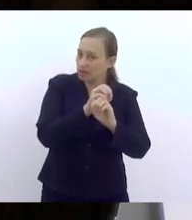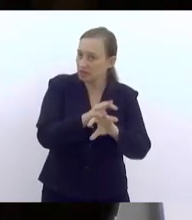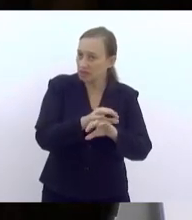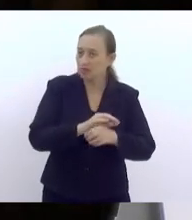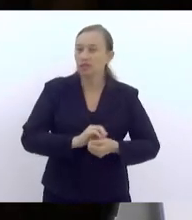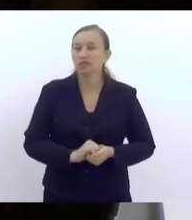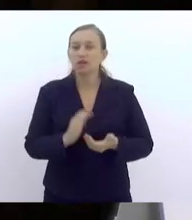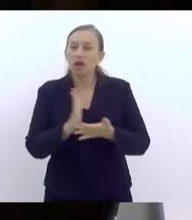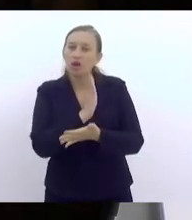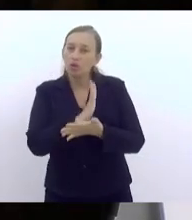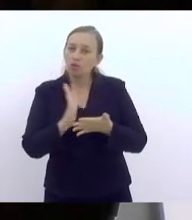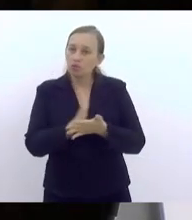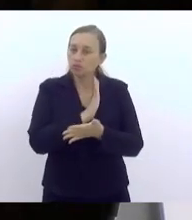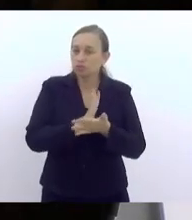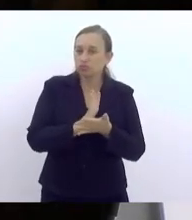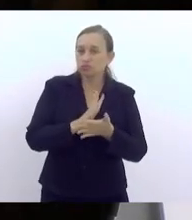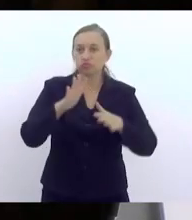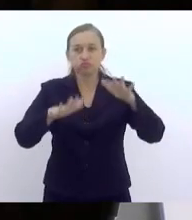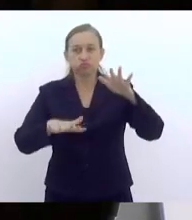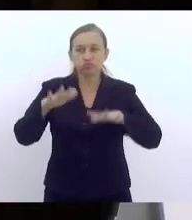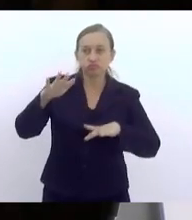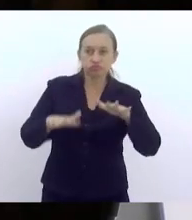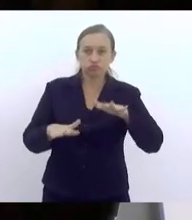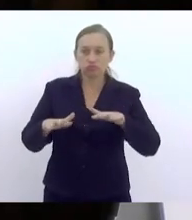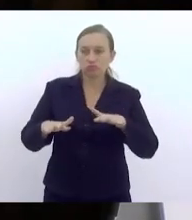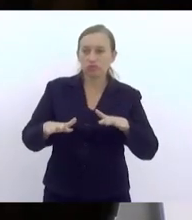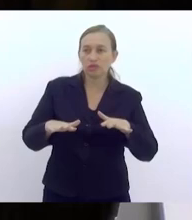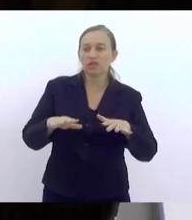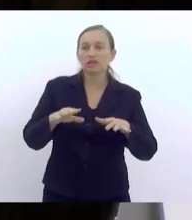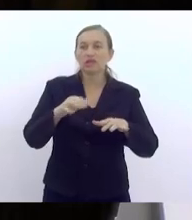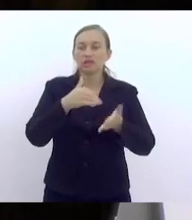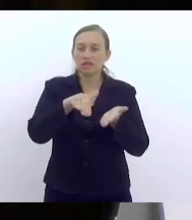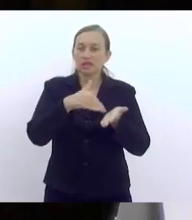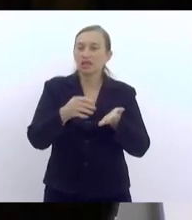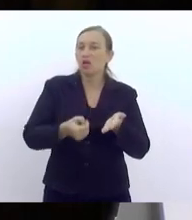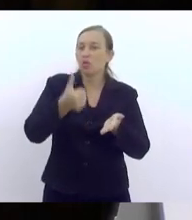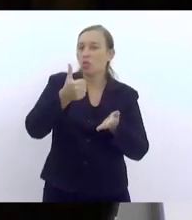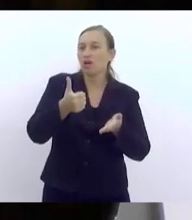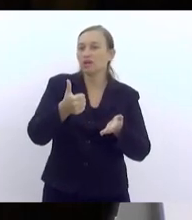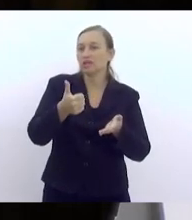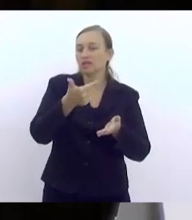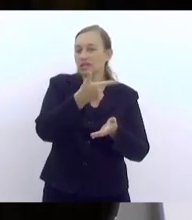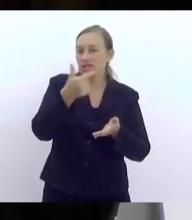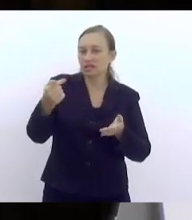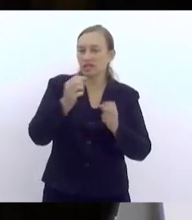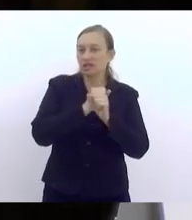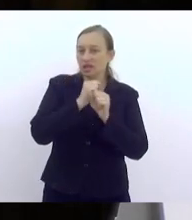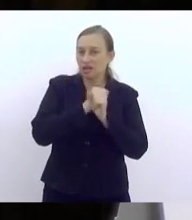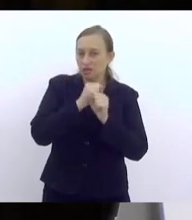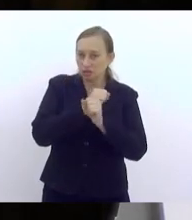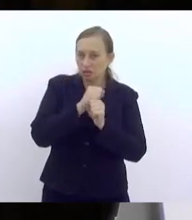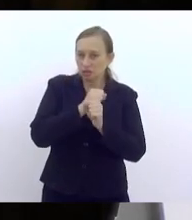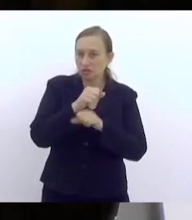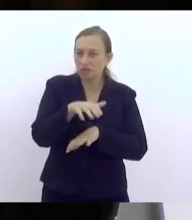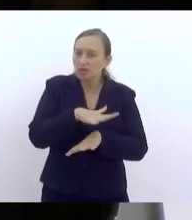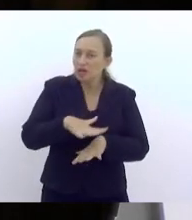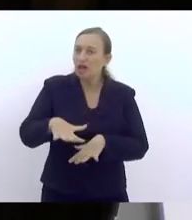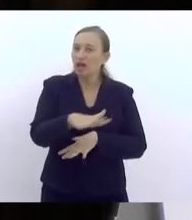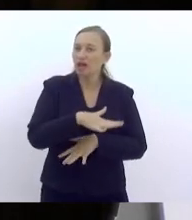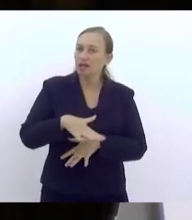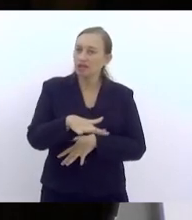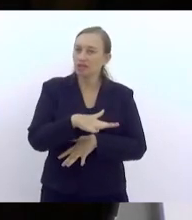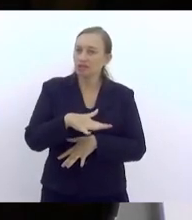com alguns intervalos, entre outras secretarias, mas já são quase 17 anos militando nessa área, de